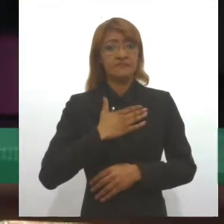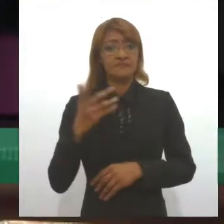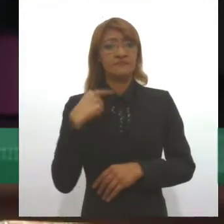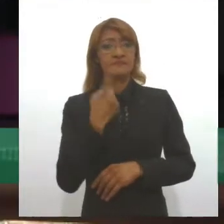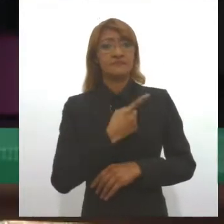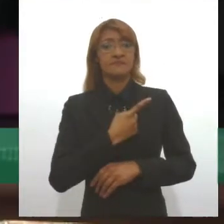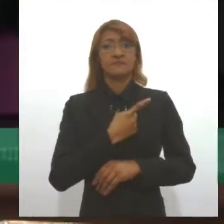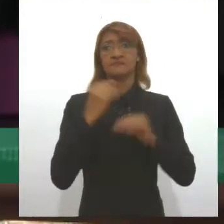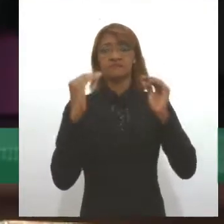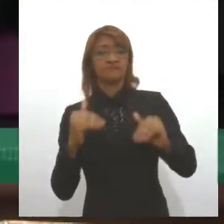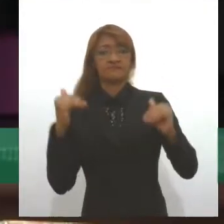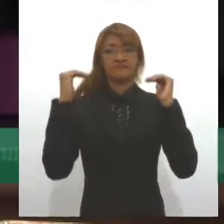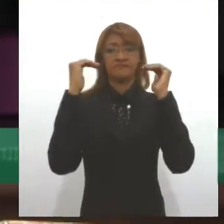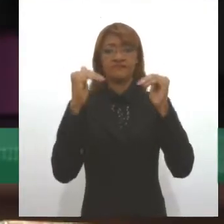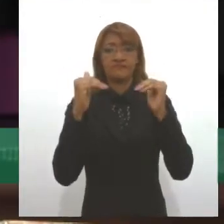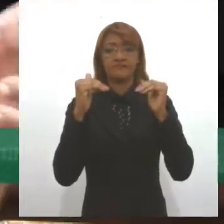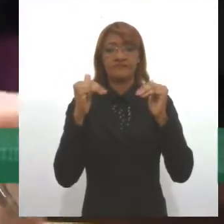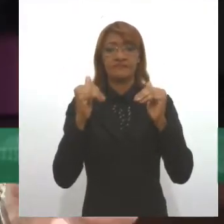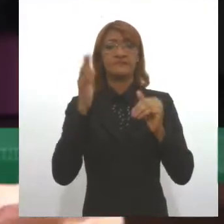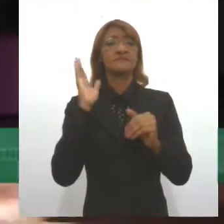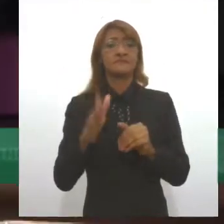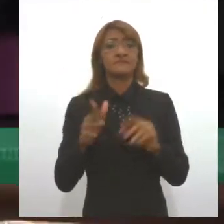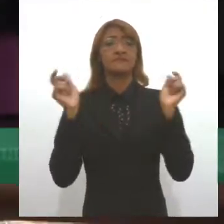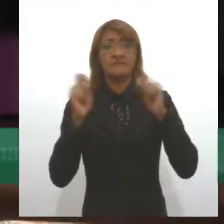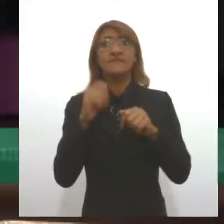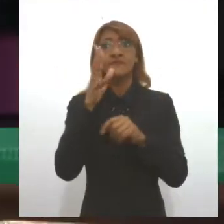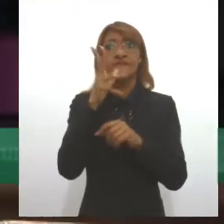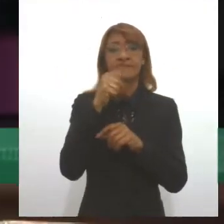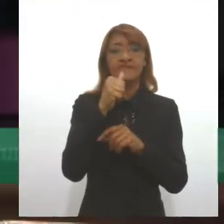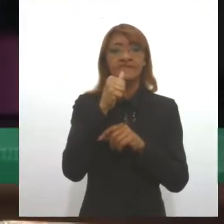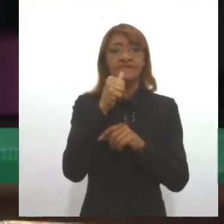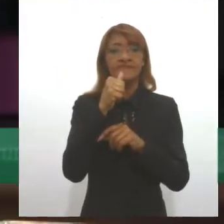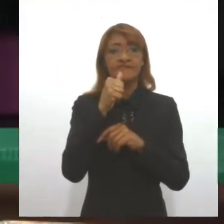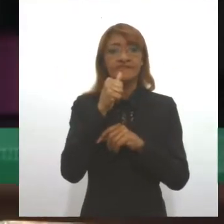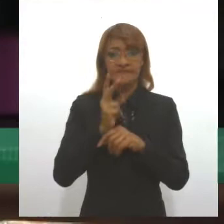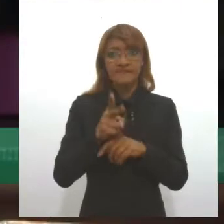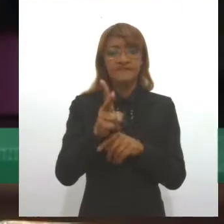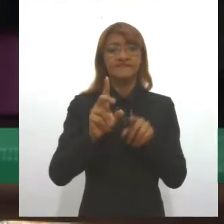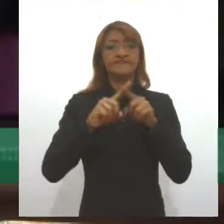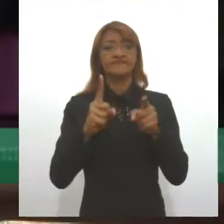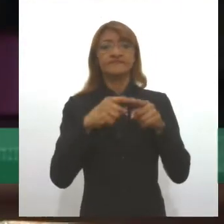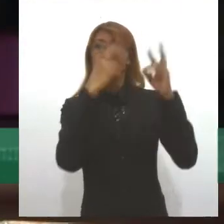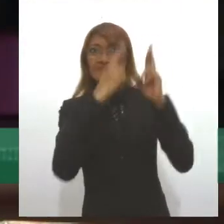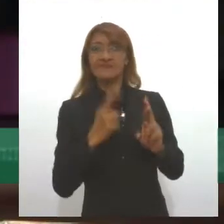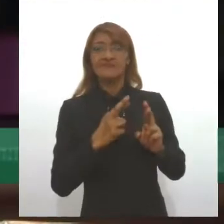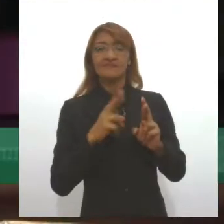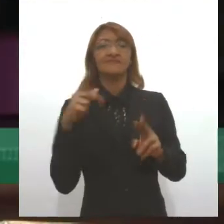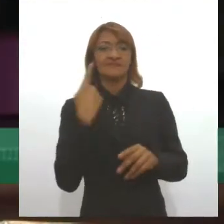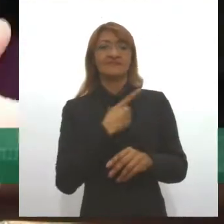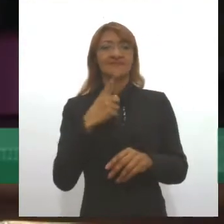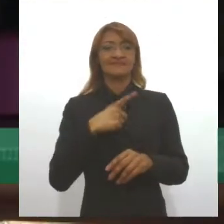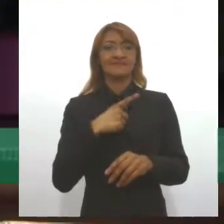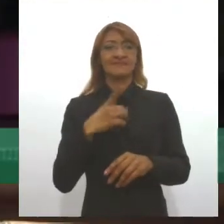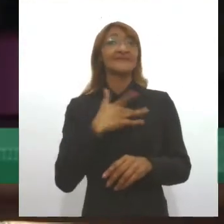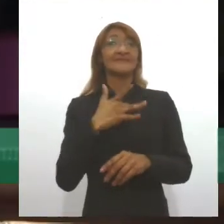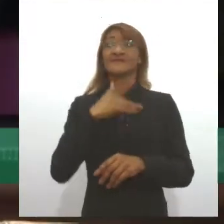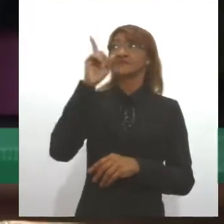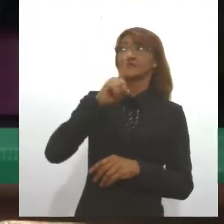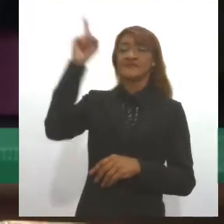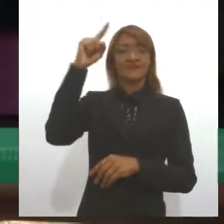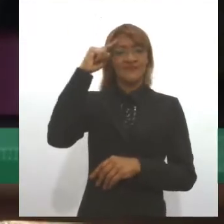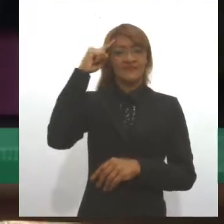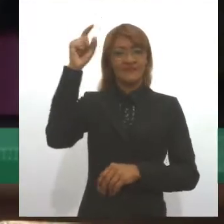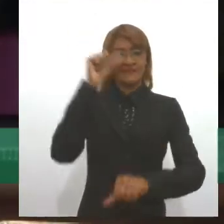avanço muito grande, ainda que demorou um pouquinho, está demorando um pouquinho, mas a esperança nossa, pela misericórdia de Deus, cada dia se